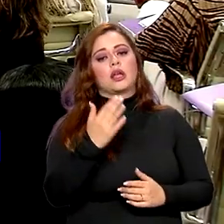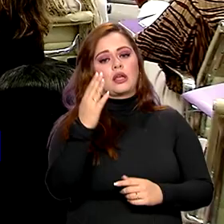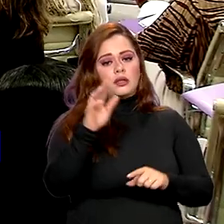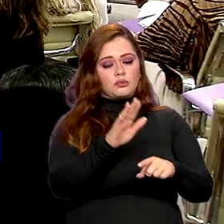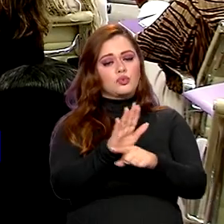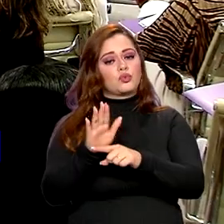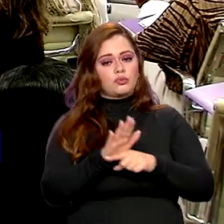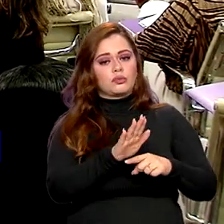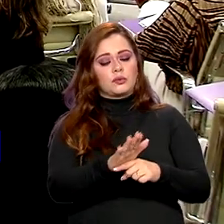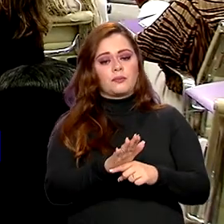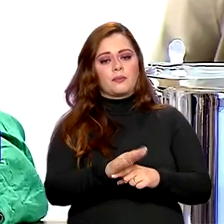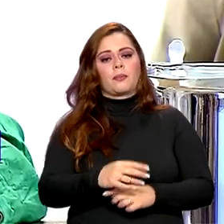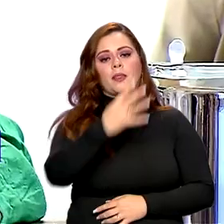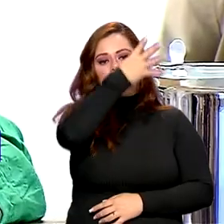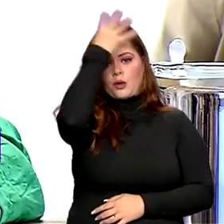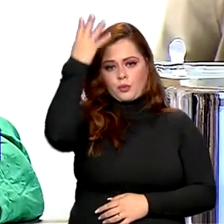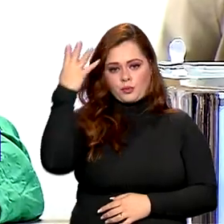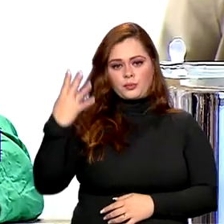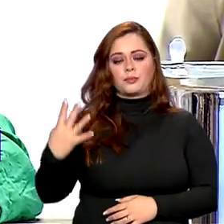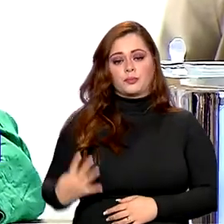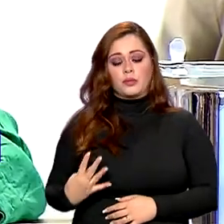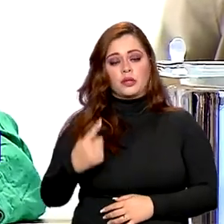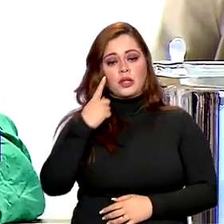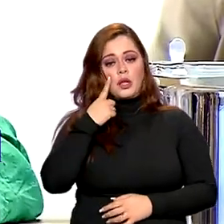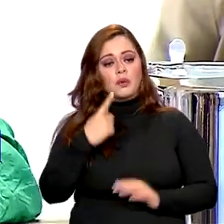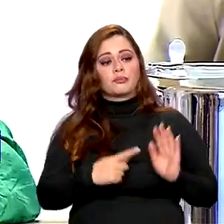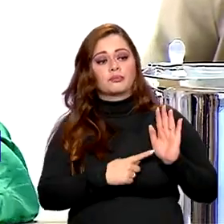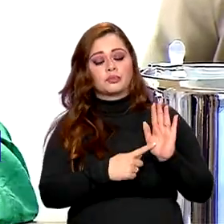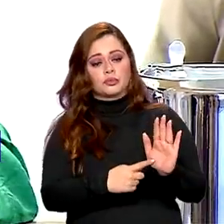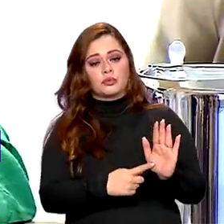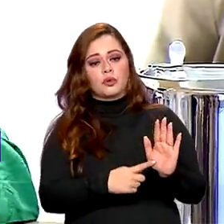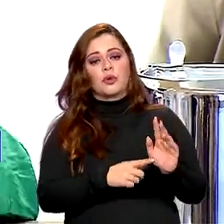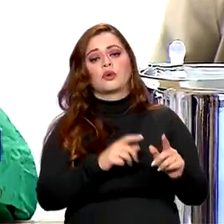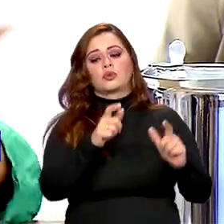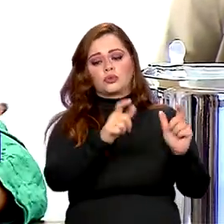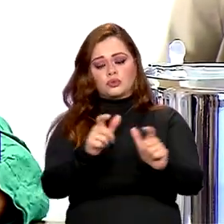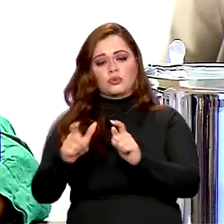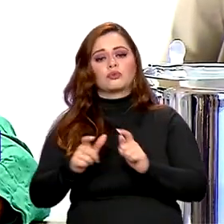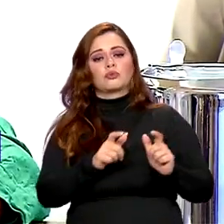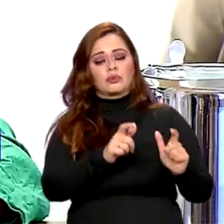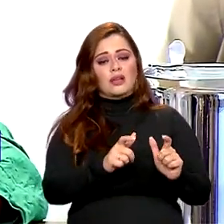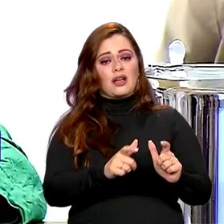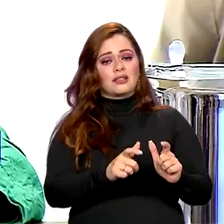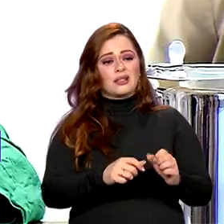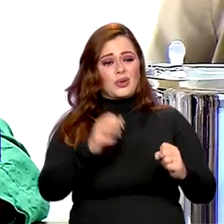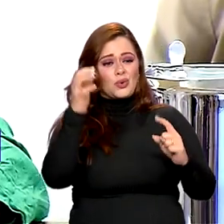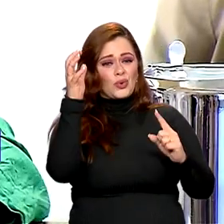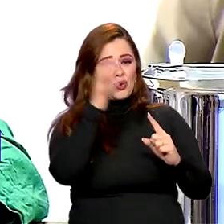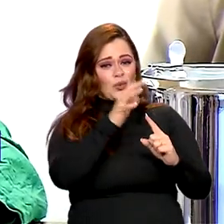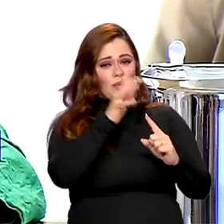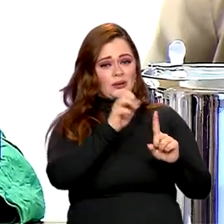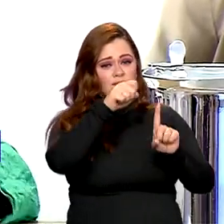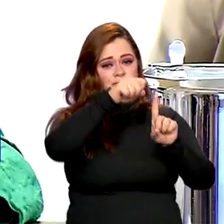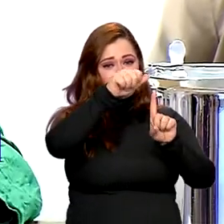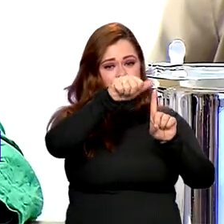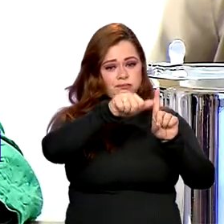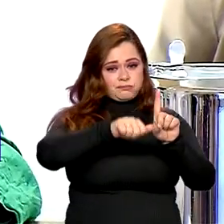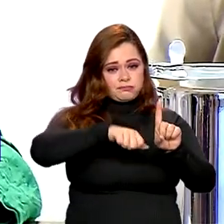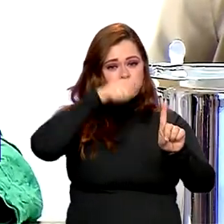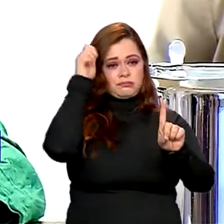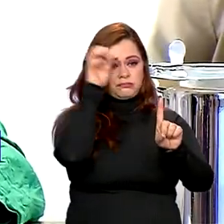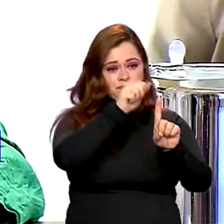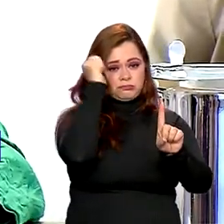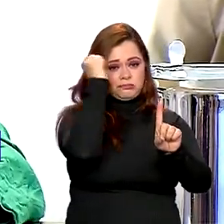Indígenas, Sônia Guajajara, destacou que em algumas etnias o abuso e a violência são comuns. E que as mulheres